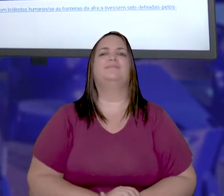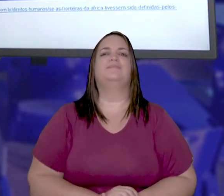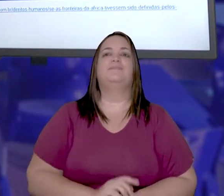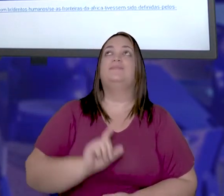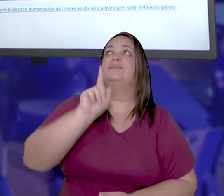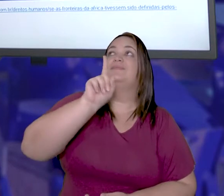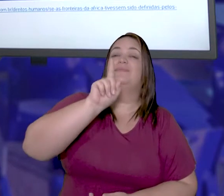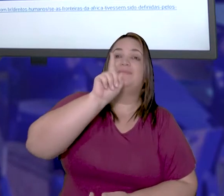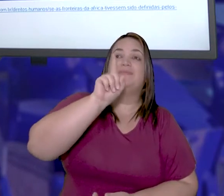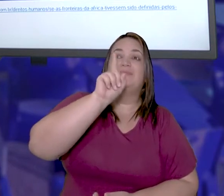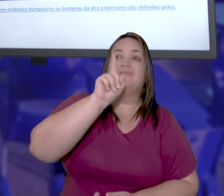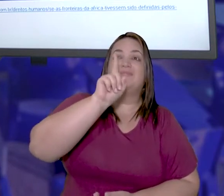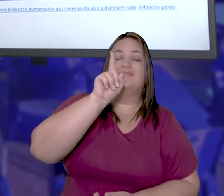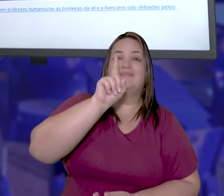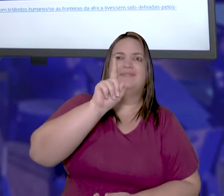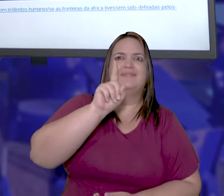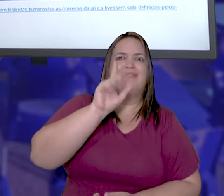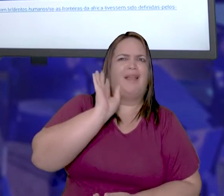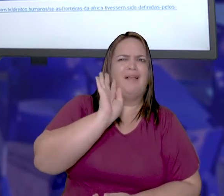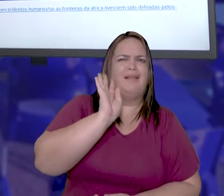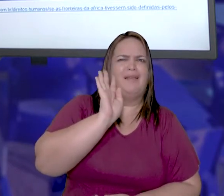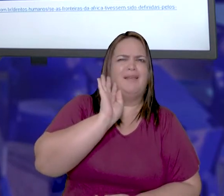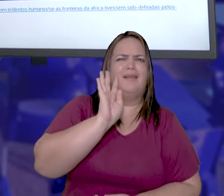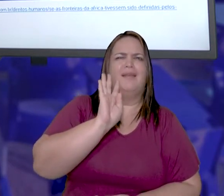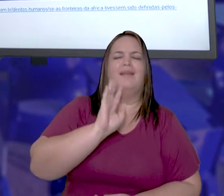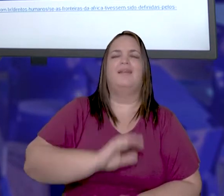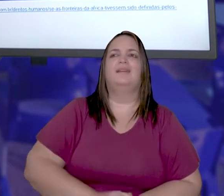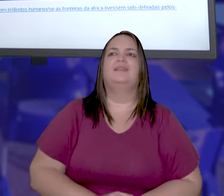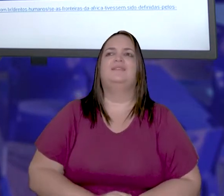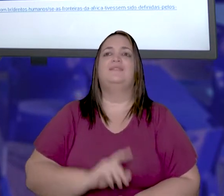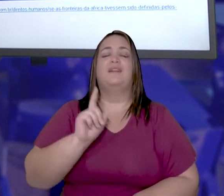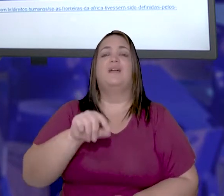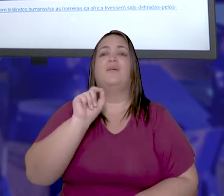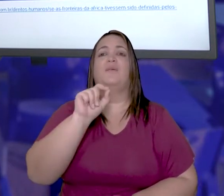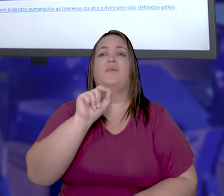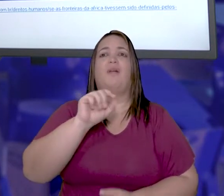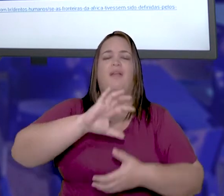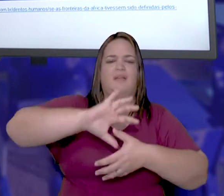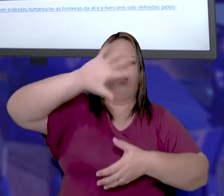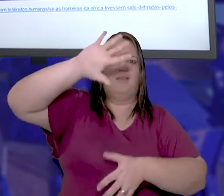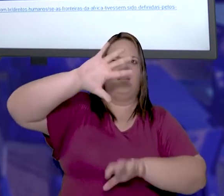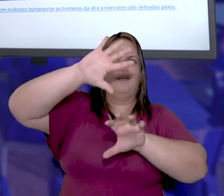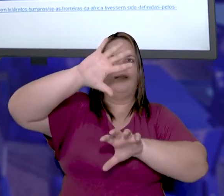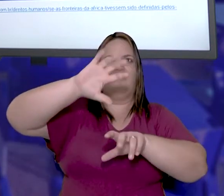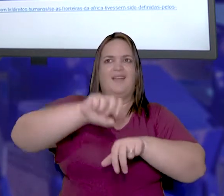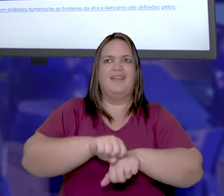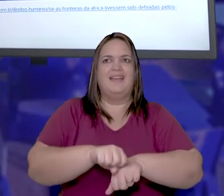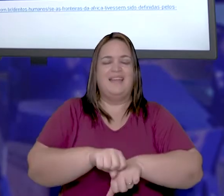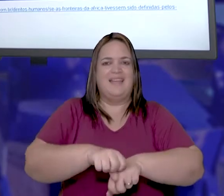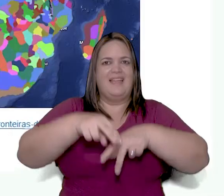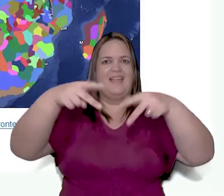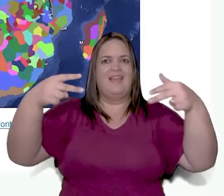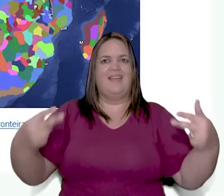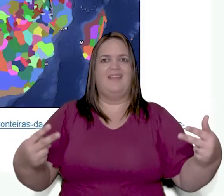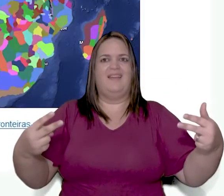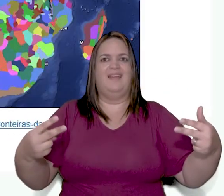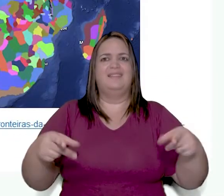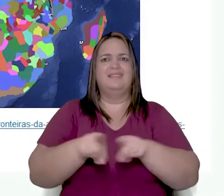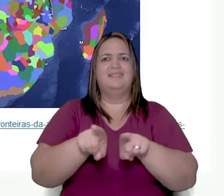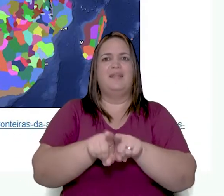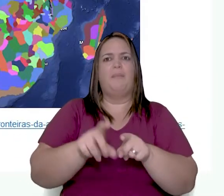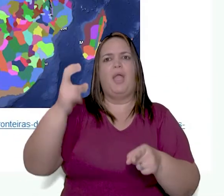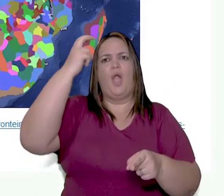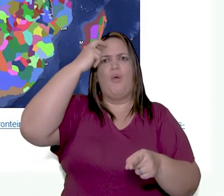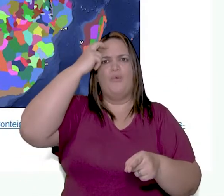em um só continente, nós temos aqui um mapa bem interessante, que é o